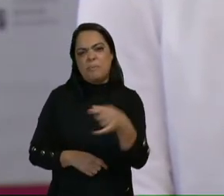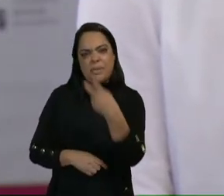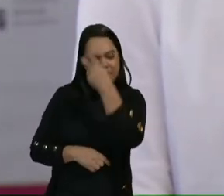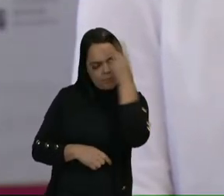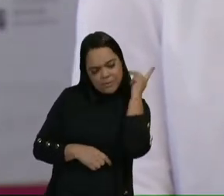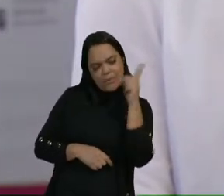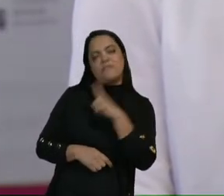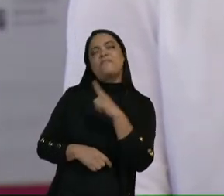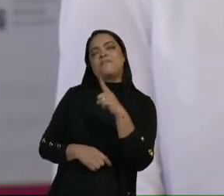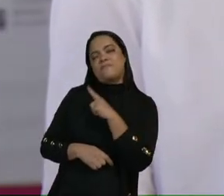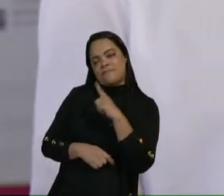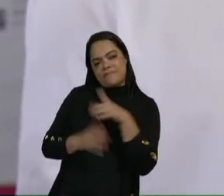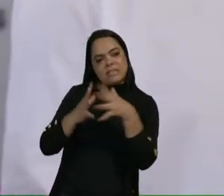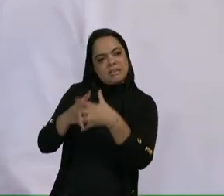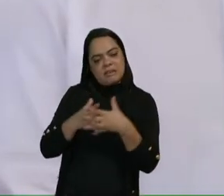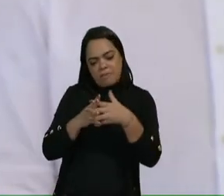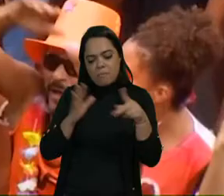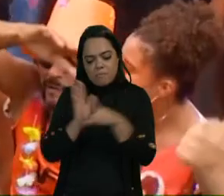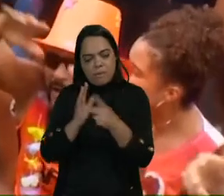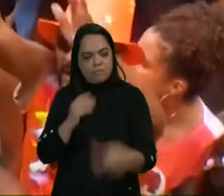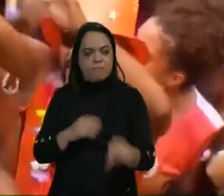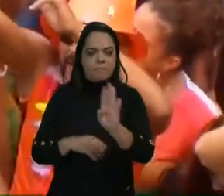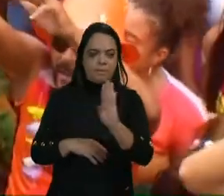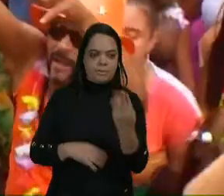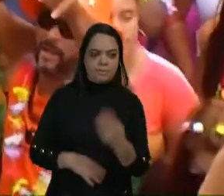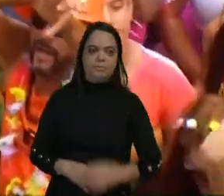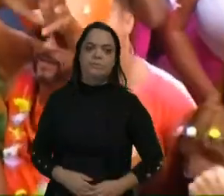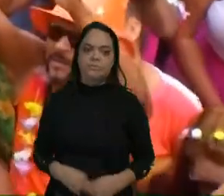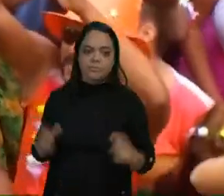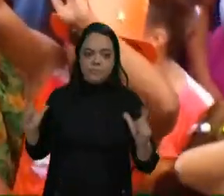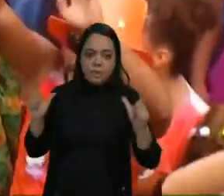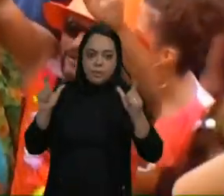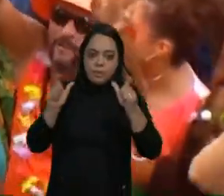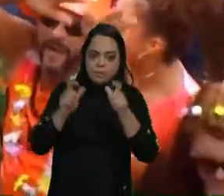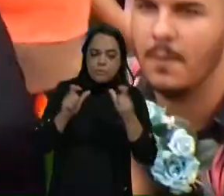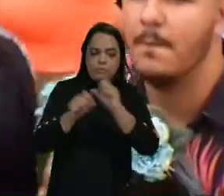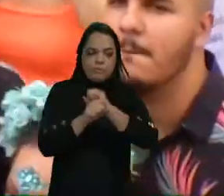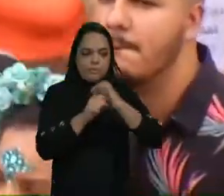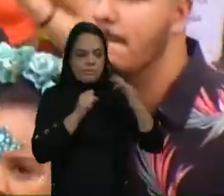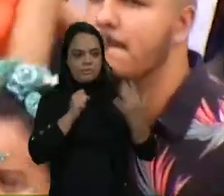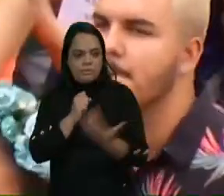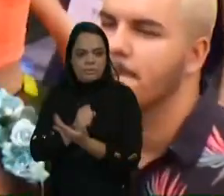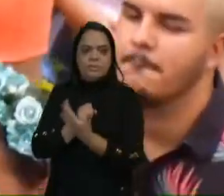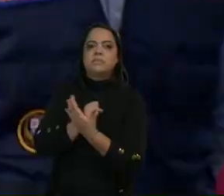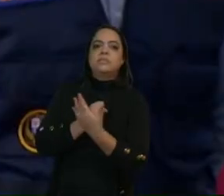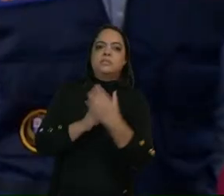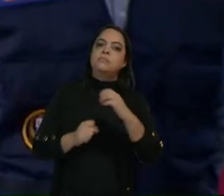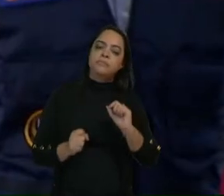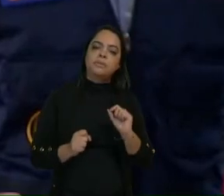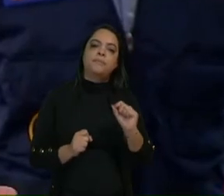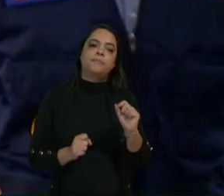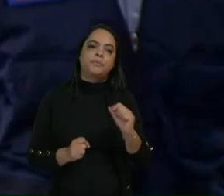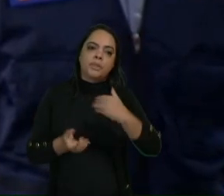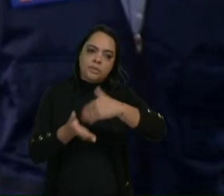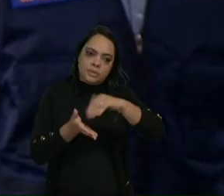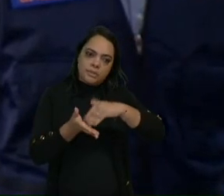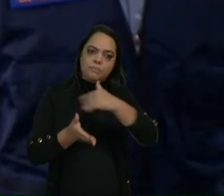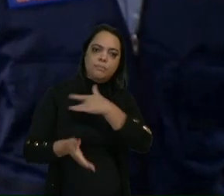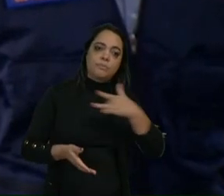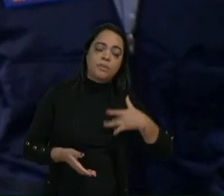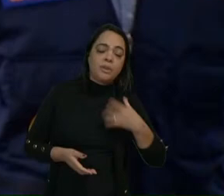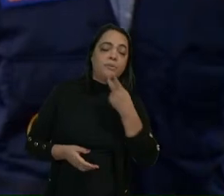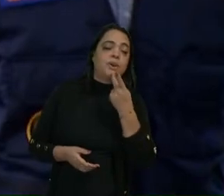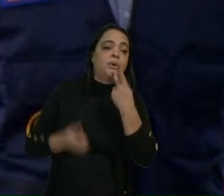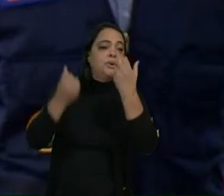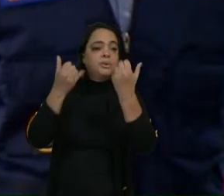as carretas vão funcionar exclusivamente em Belo Horizonte. Com a diminuição dos números da pandemia de Covid-19, o secretário de Saúde diz que o foco